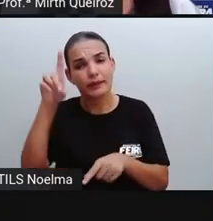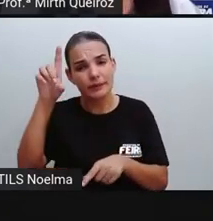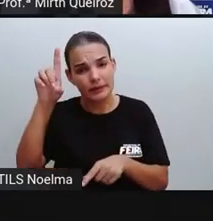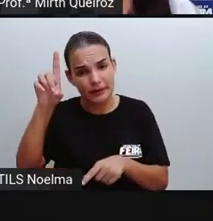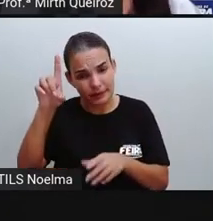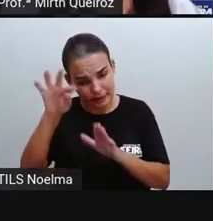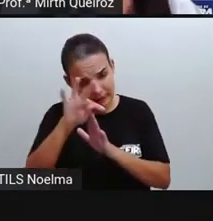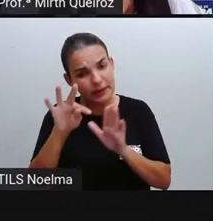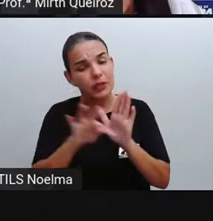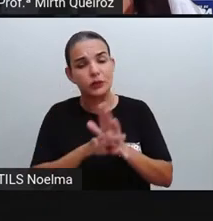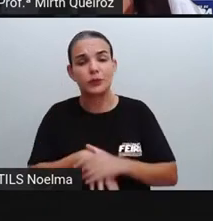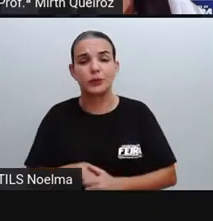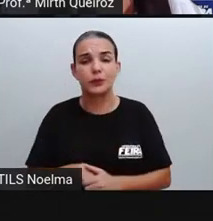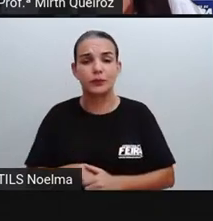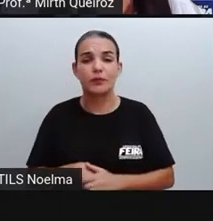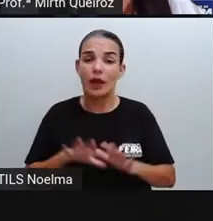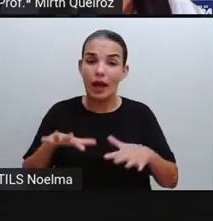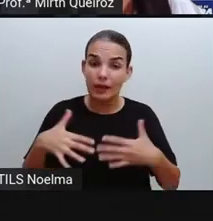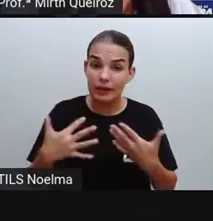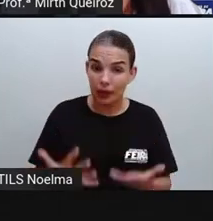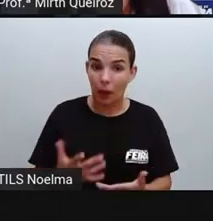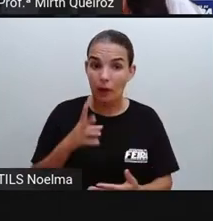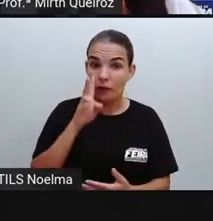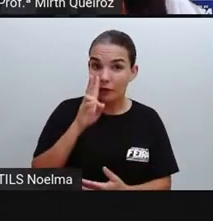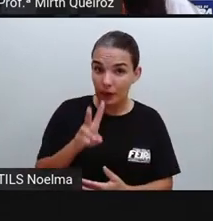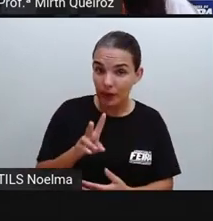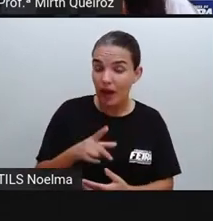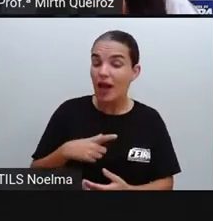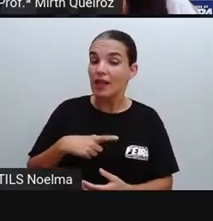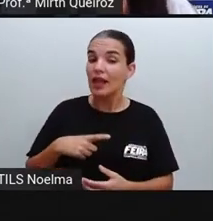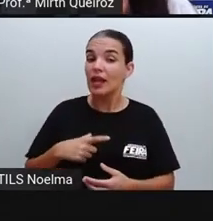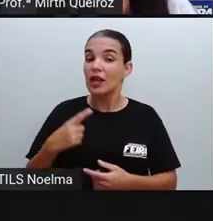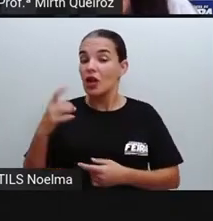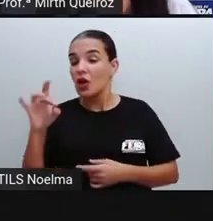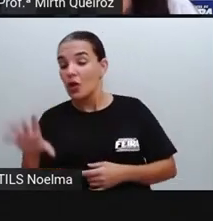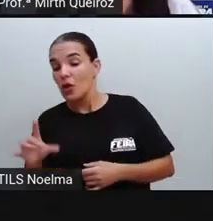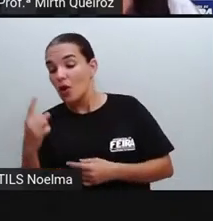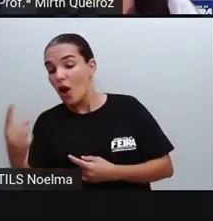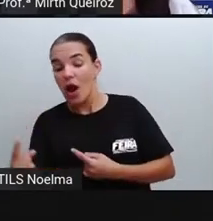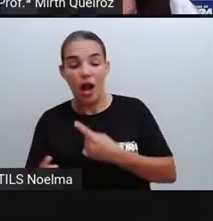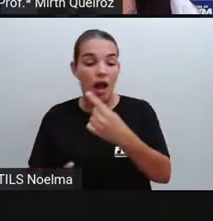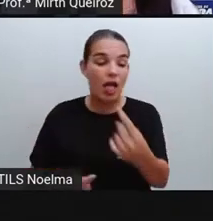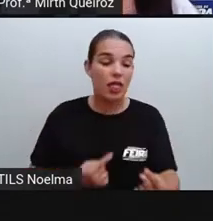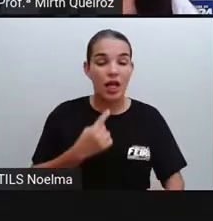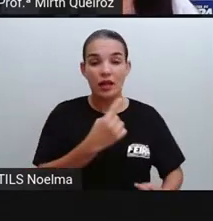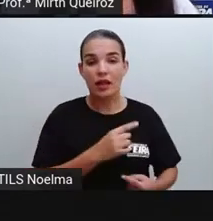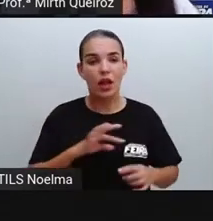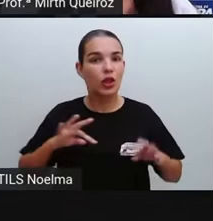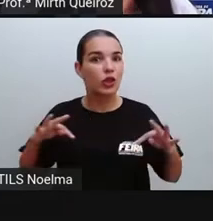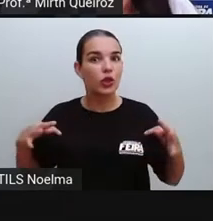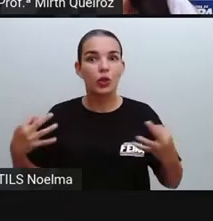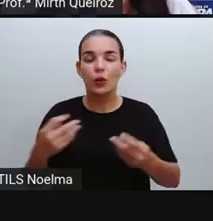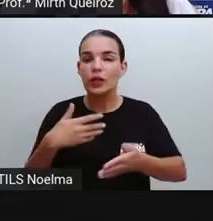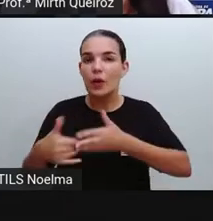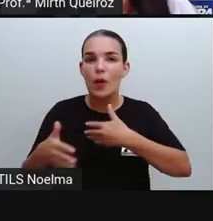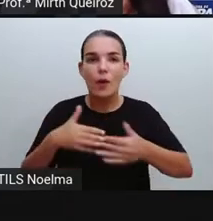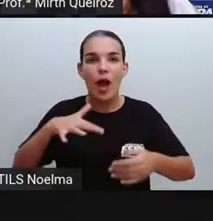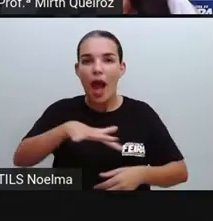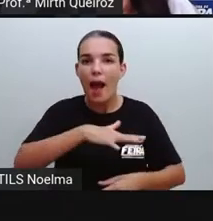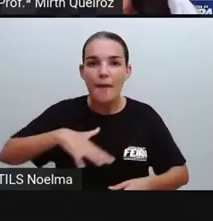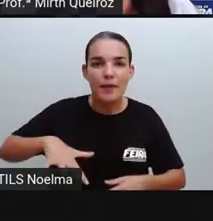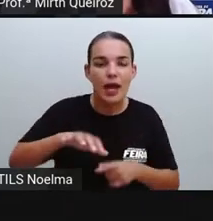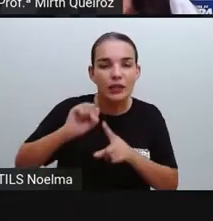também. Assim, de situação em situação, em todo e qualquer ambiente